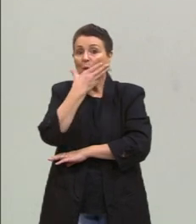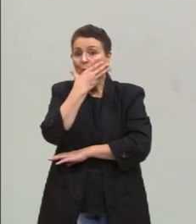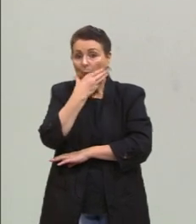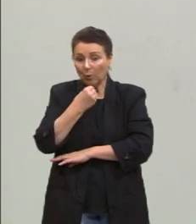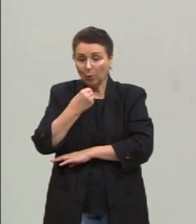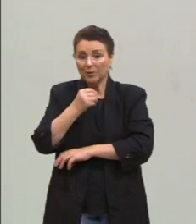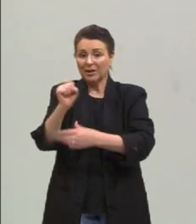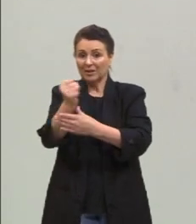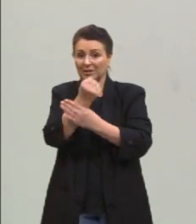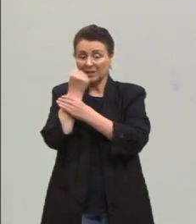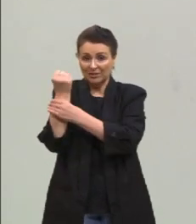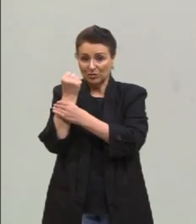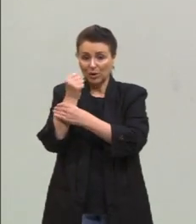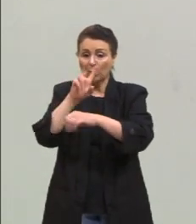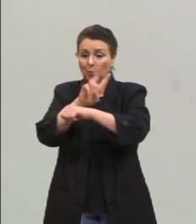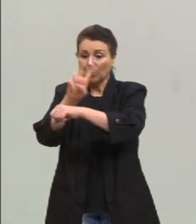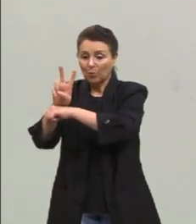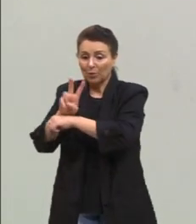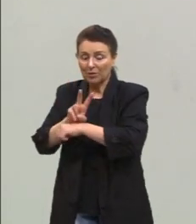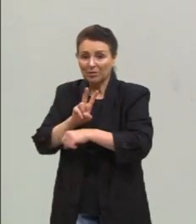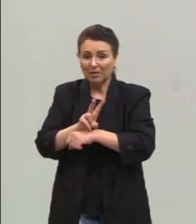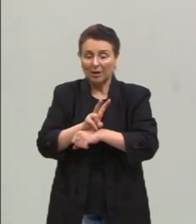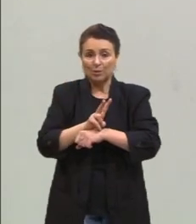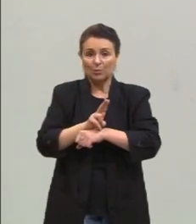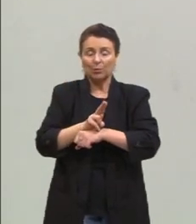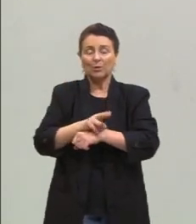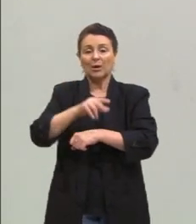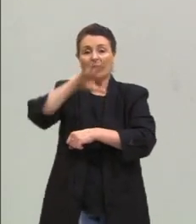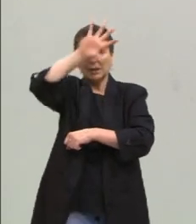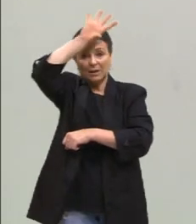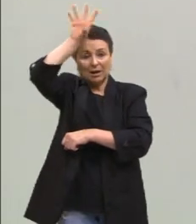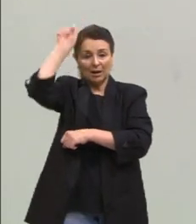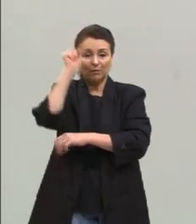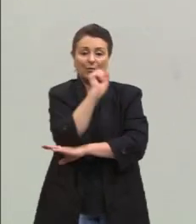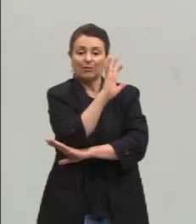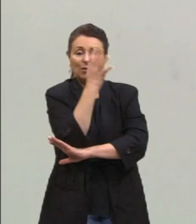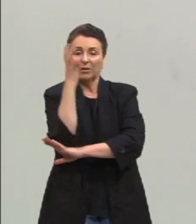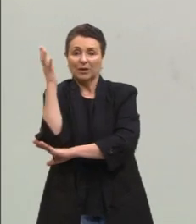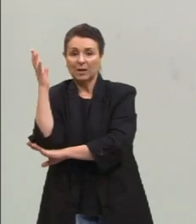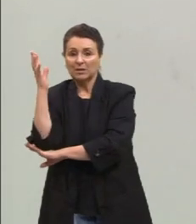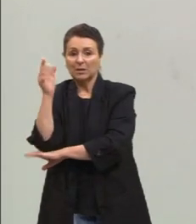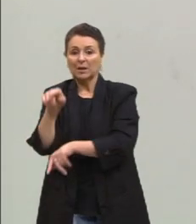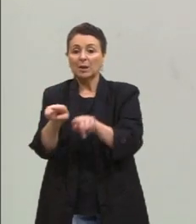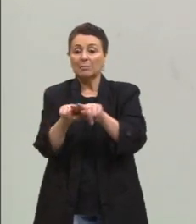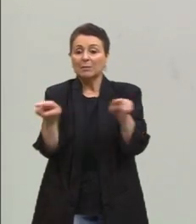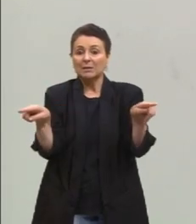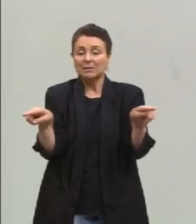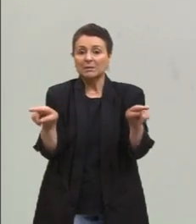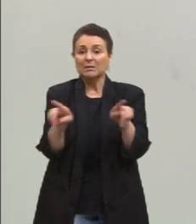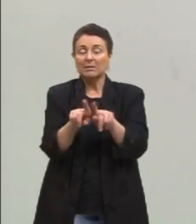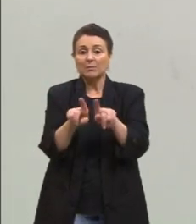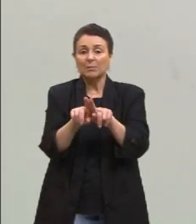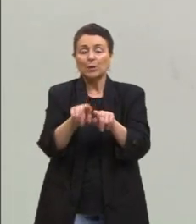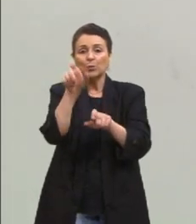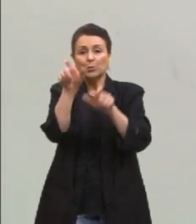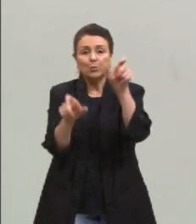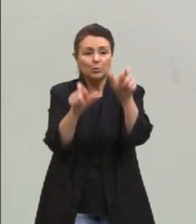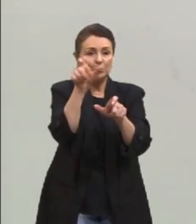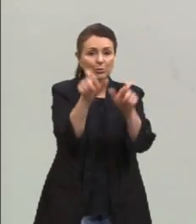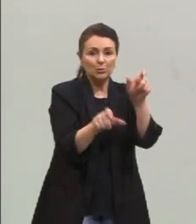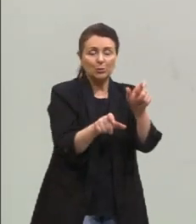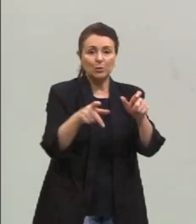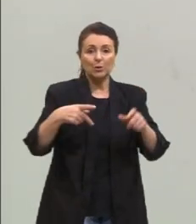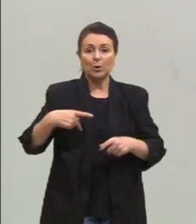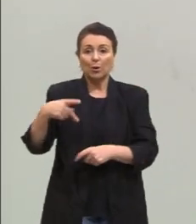preservação da floresta, mas também que esses povos, muitas vezes comunidades ribeirinhas, seringueiros, povos que às vezes são